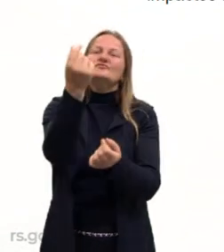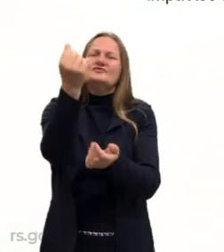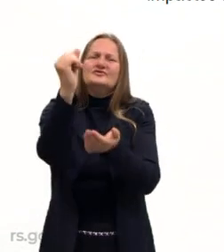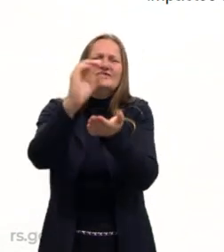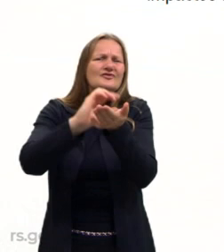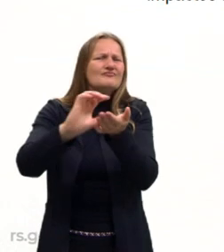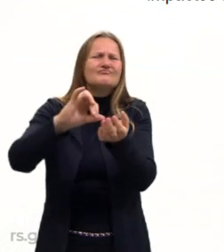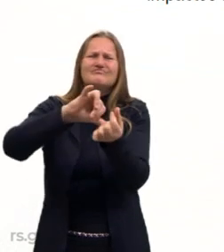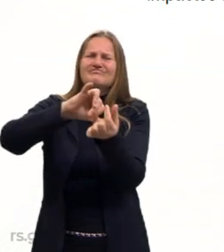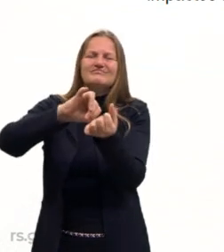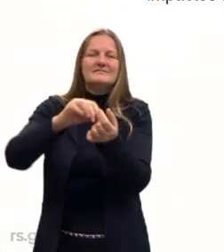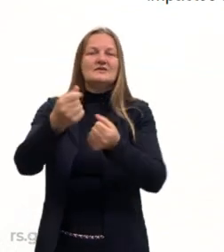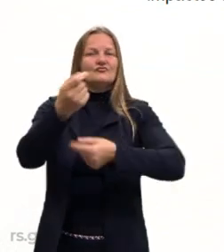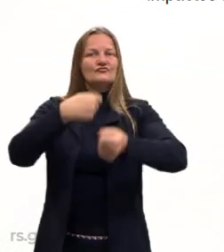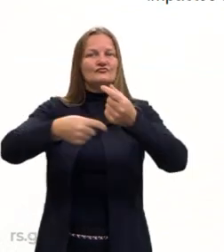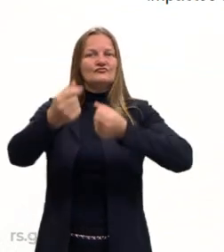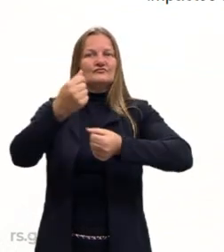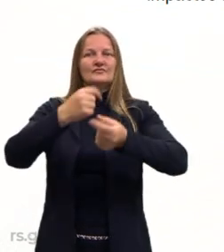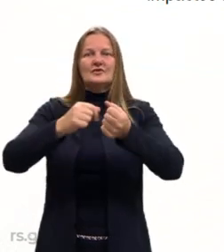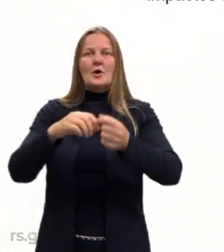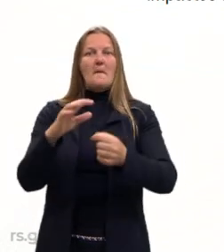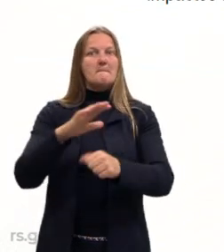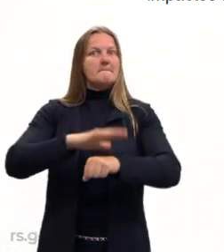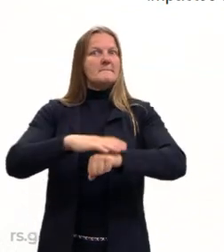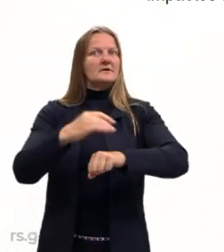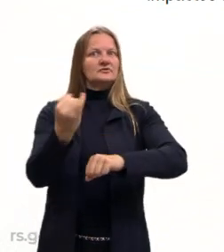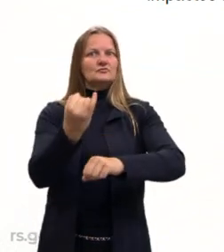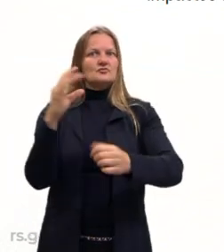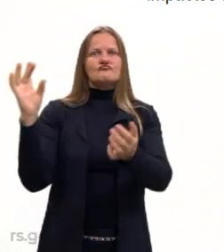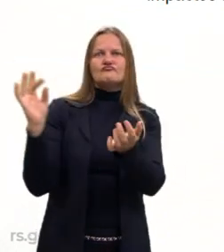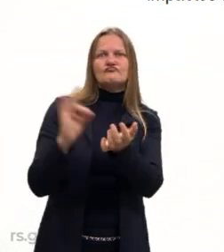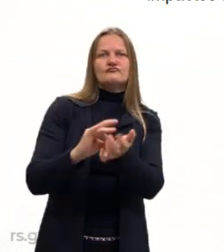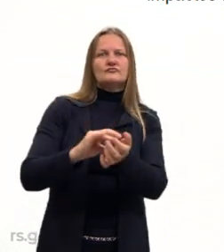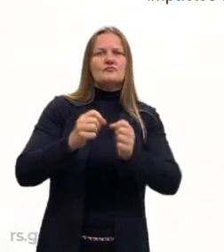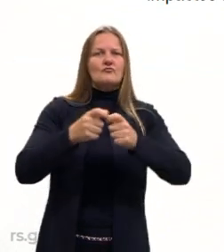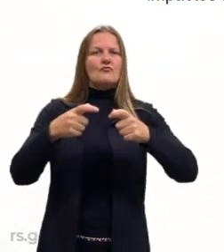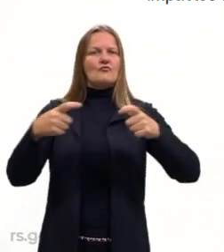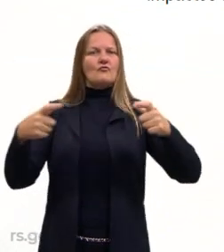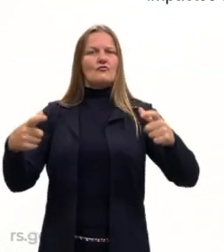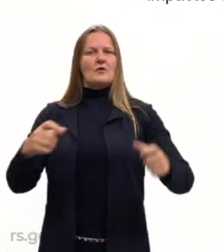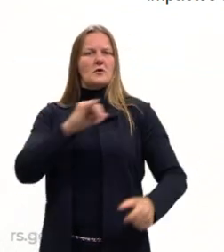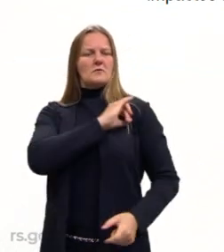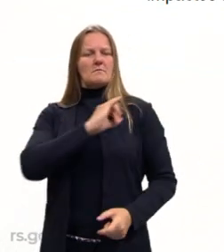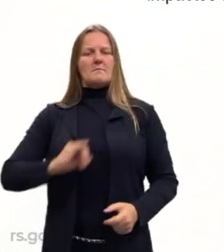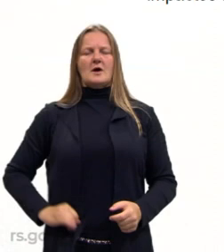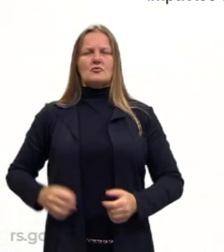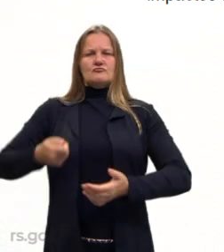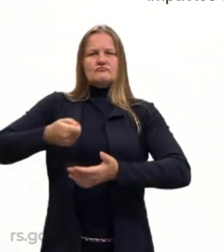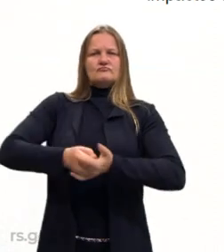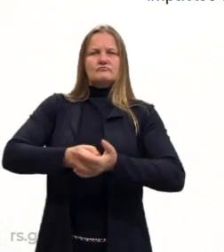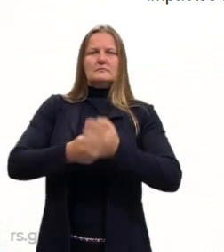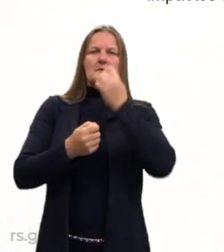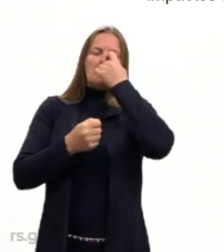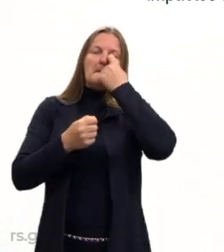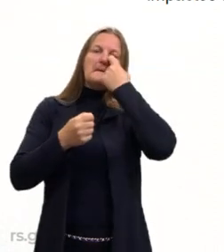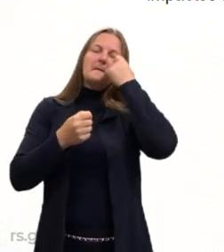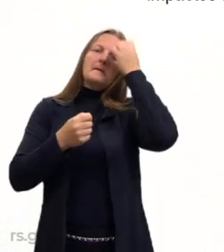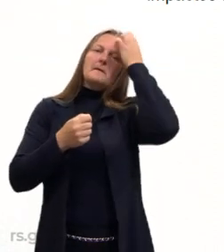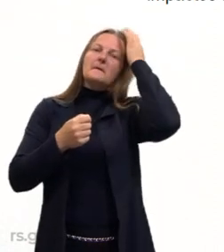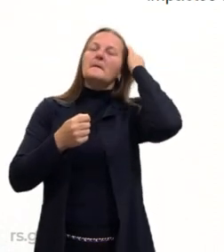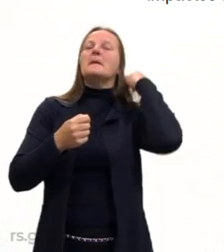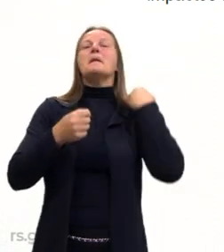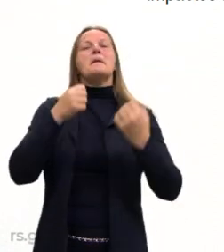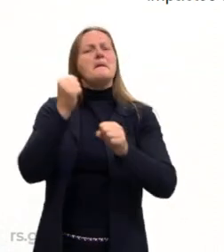capital, é o investimento sendo consolidado, a expansão do imperialismo. Isso quer dizer, eu produzi mais, eu preciso